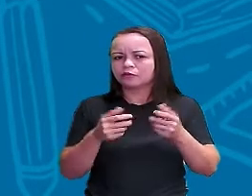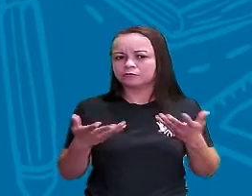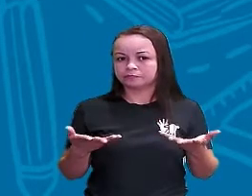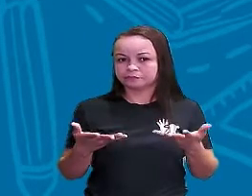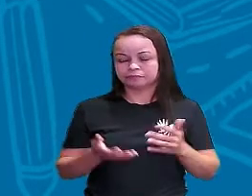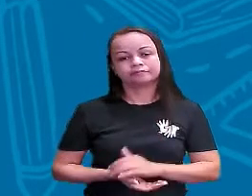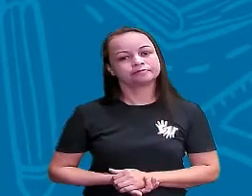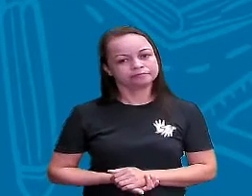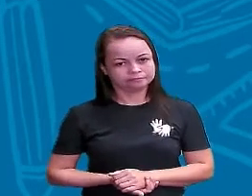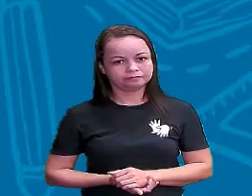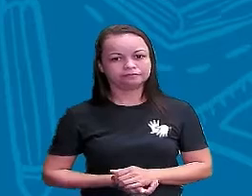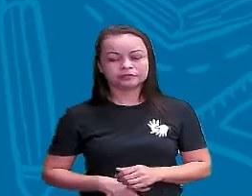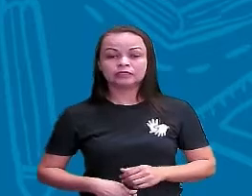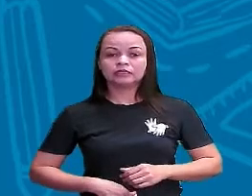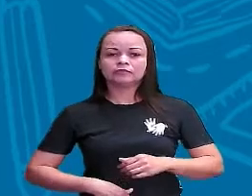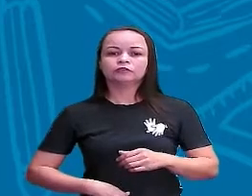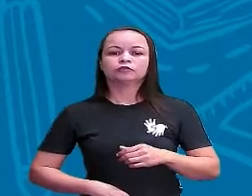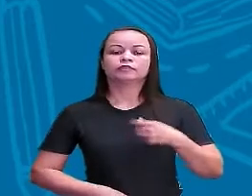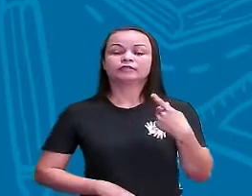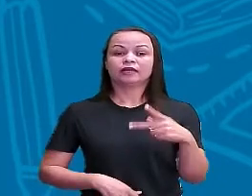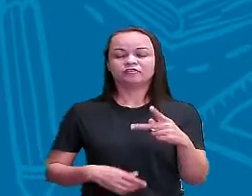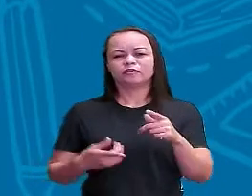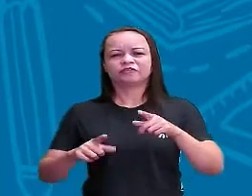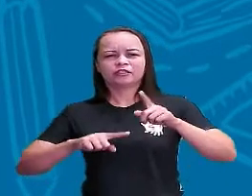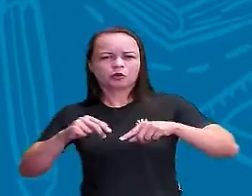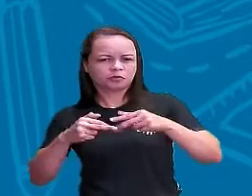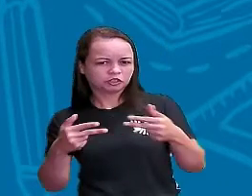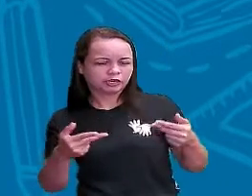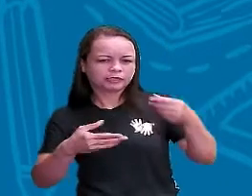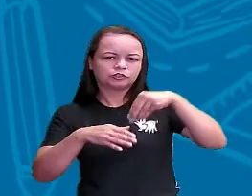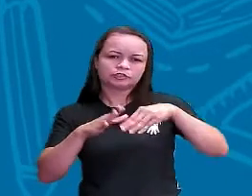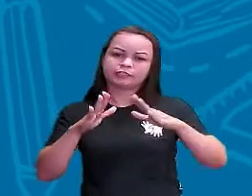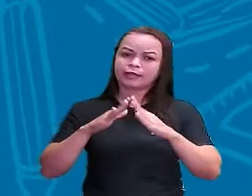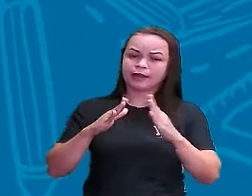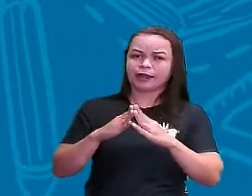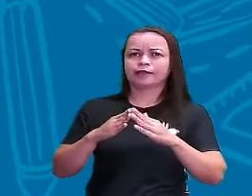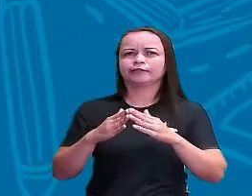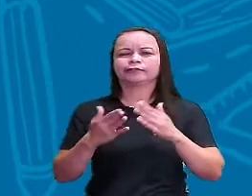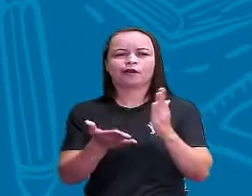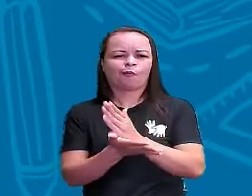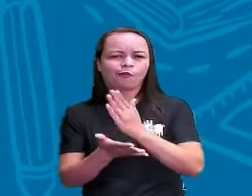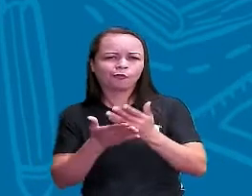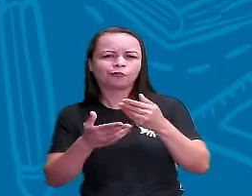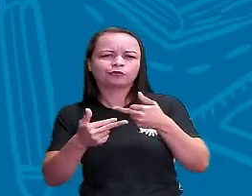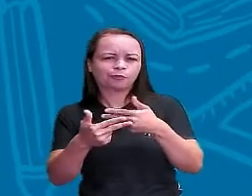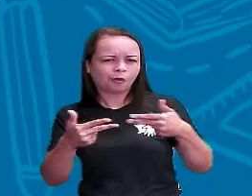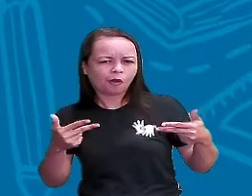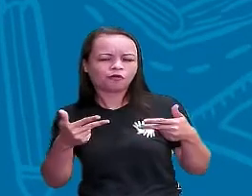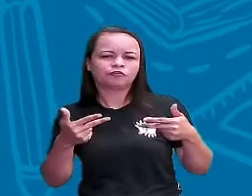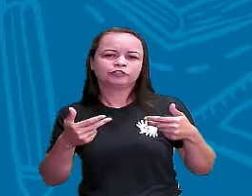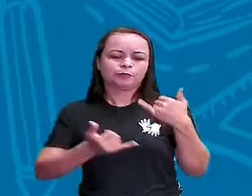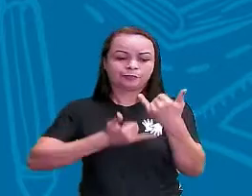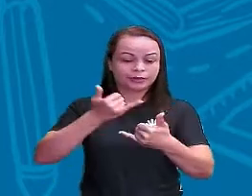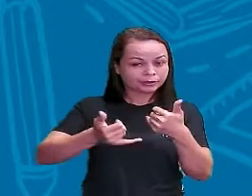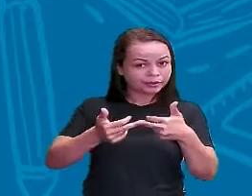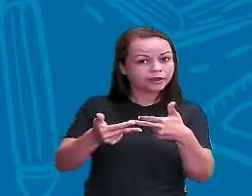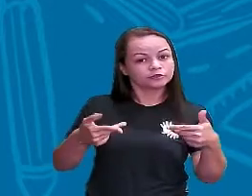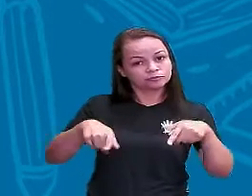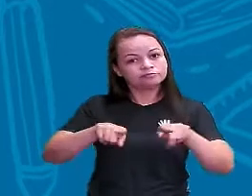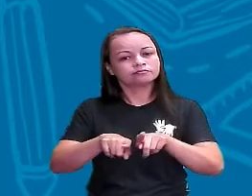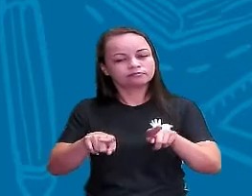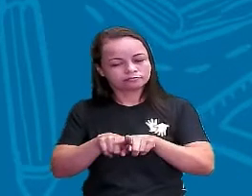Isso Isso também serve para fazer objetos de casa Alguns móveis Alguns brinquedos também